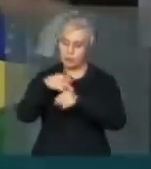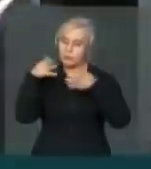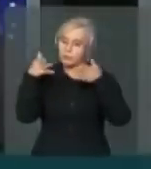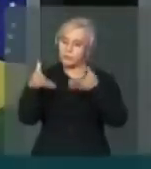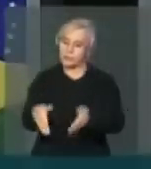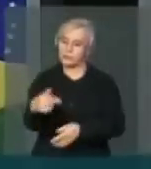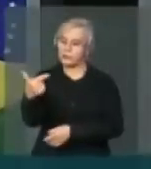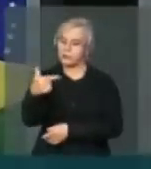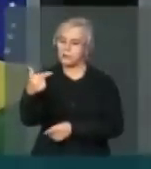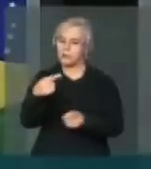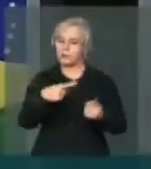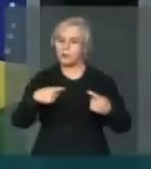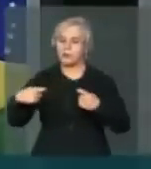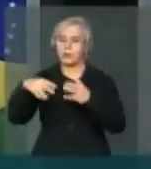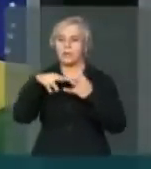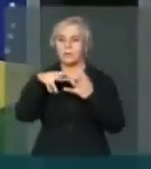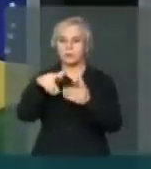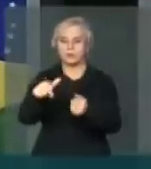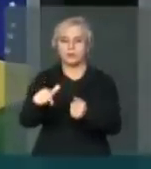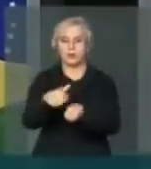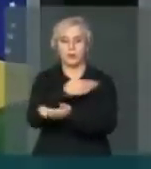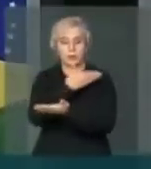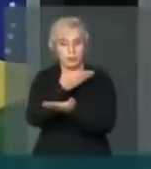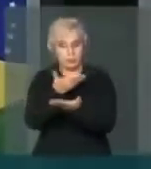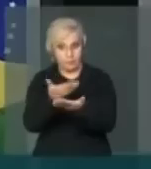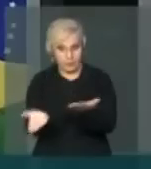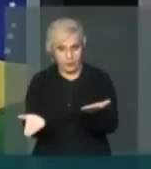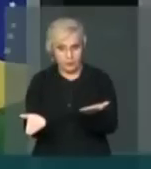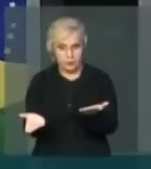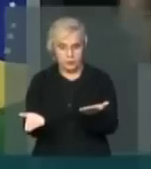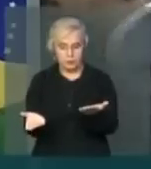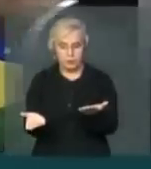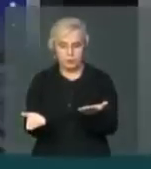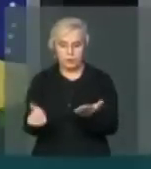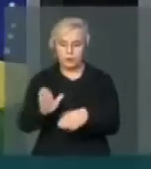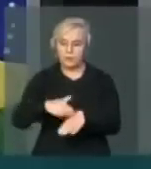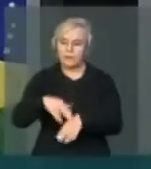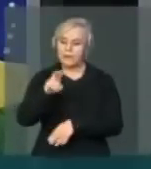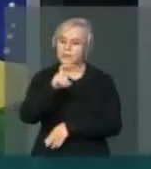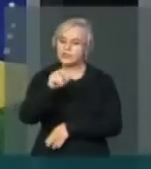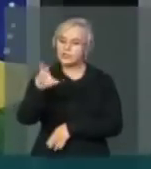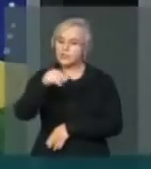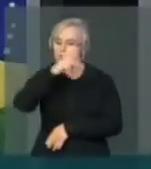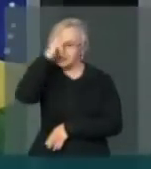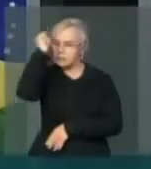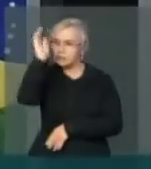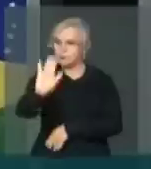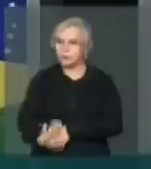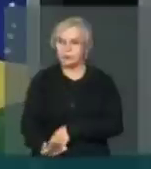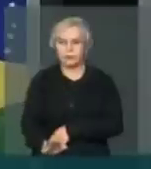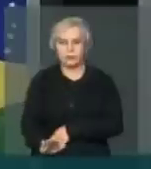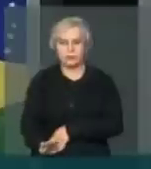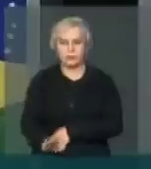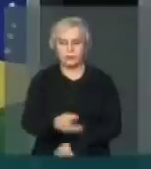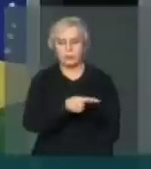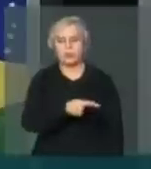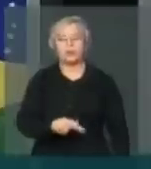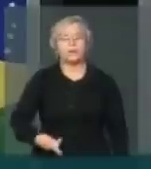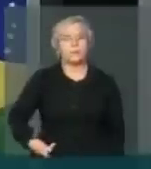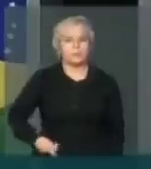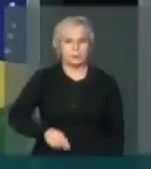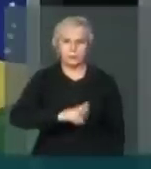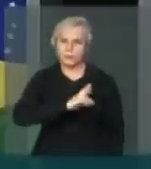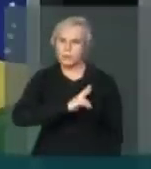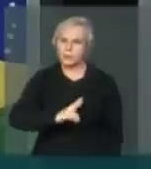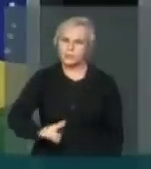Que perdeu em combate Mais de 500 brasileiros A Presidente da República